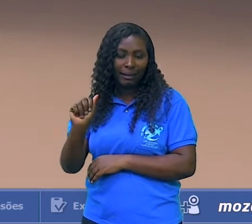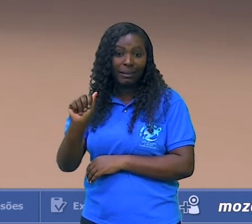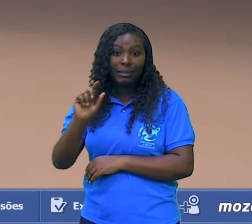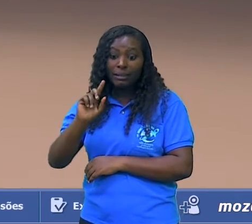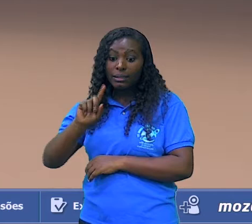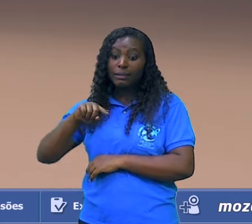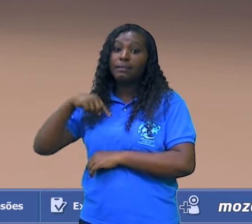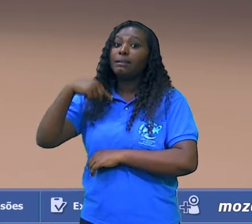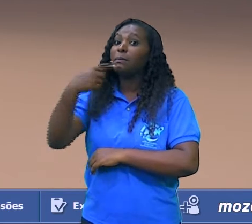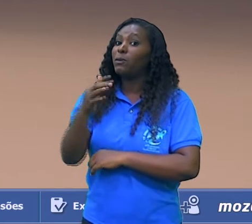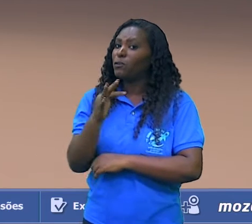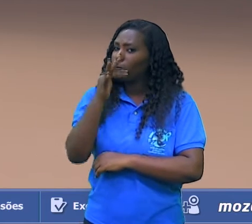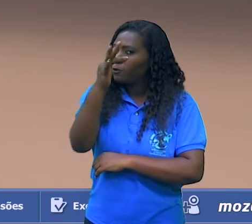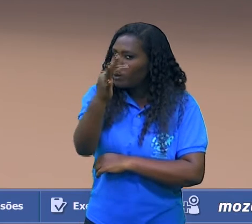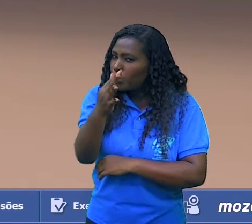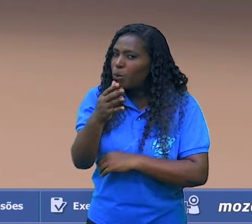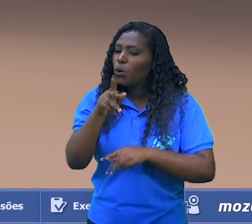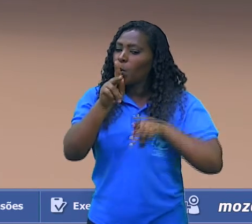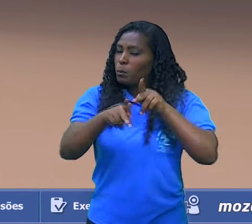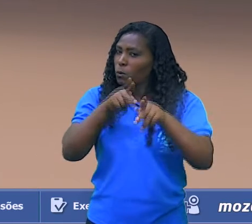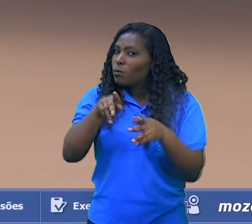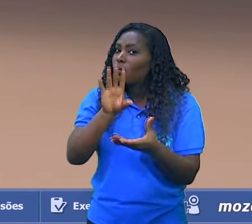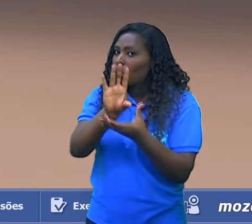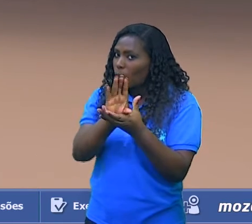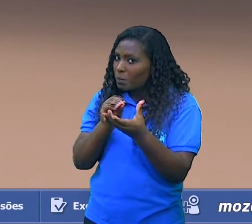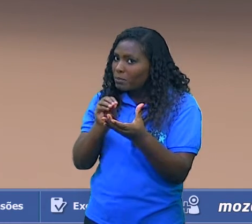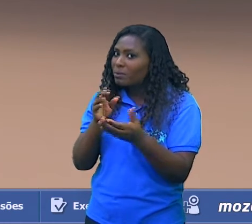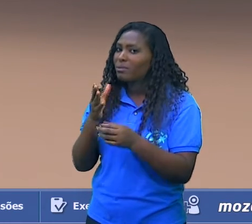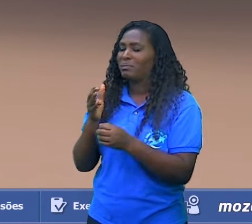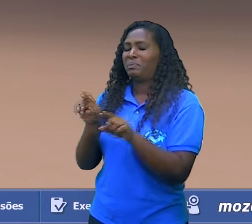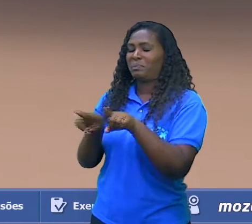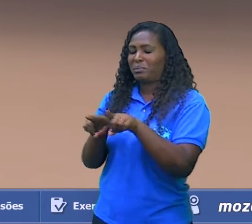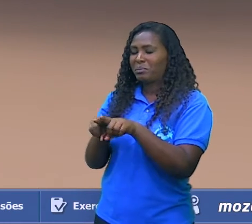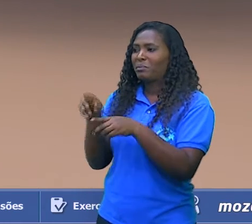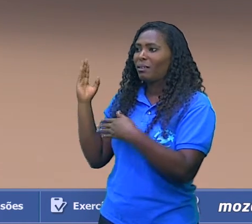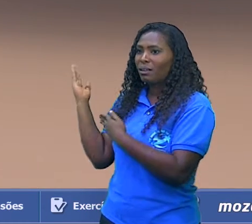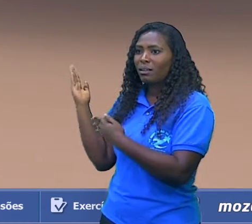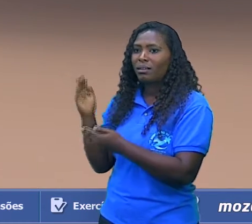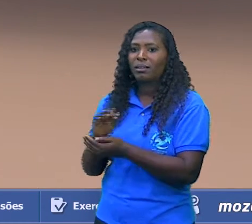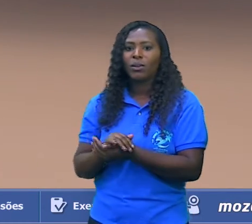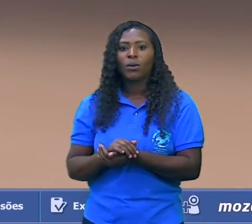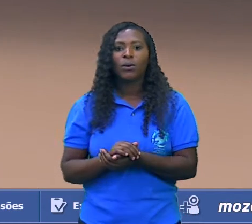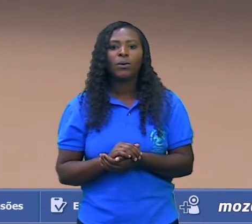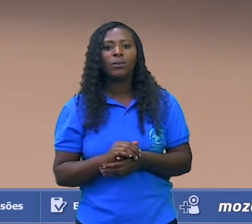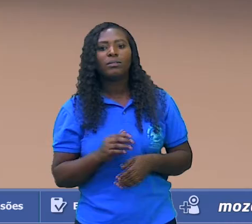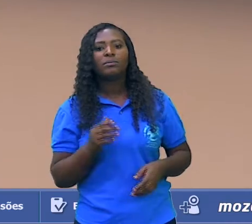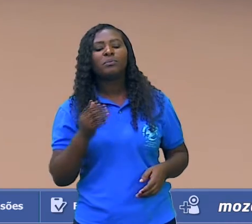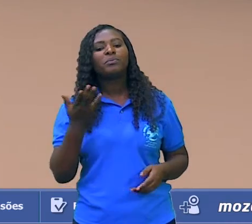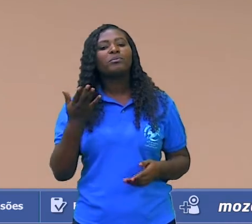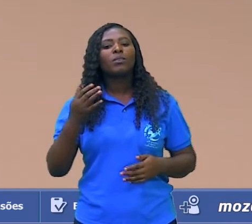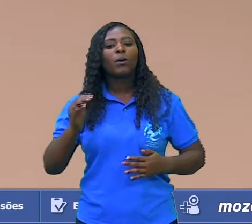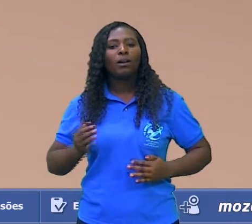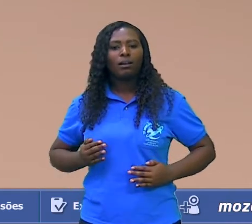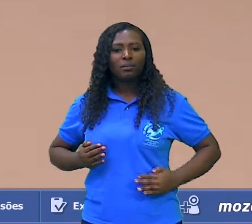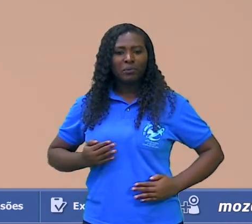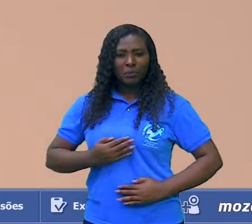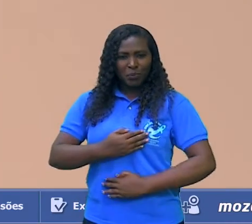A Vênus de Médici, a musculatura de Vênus,